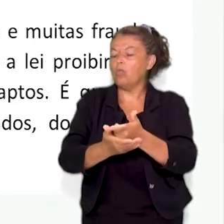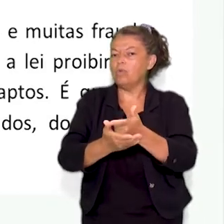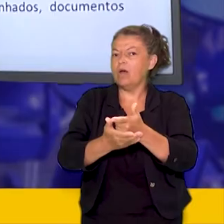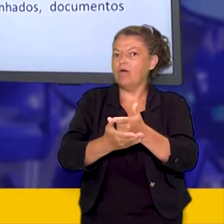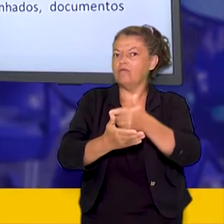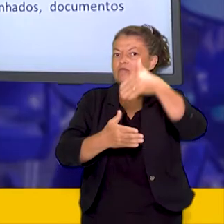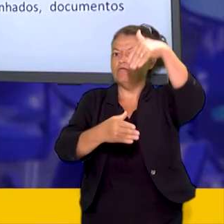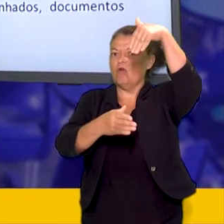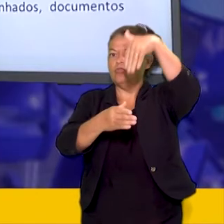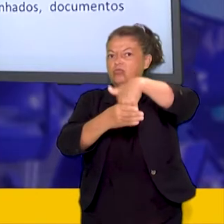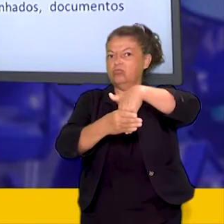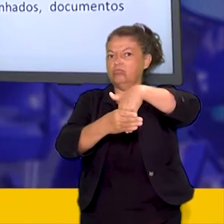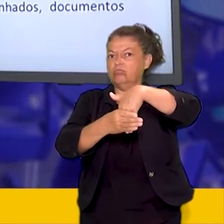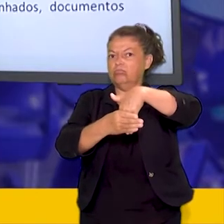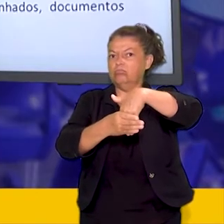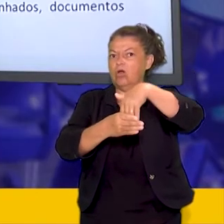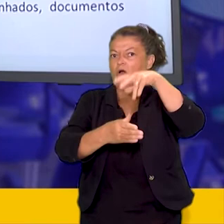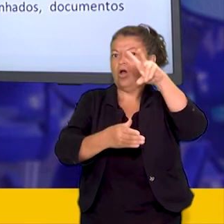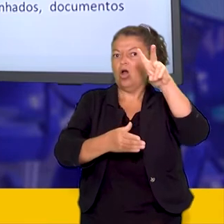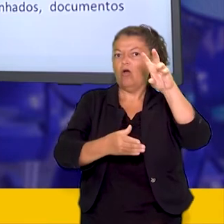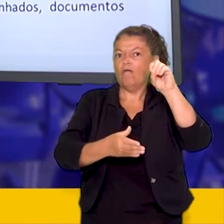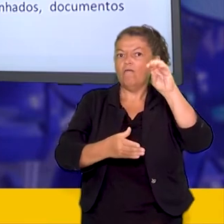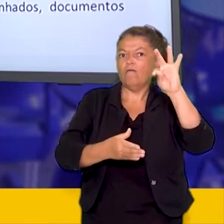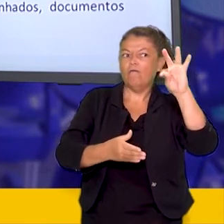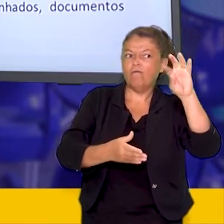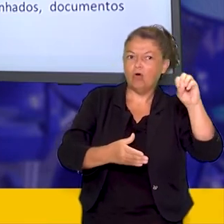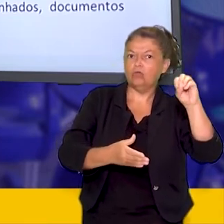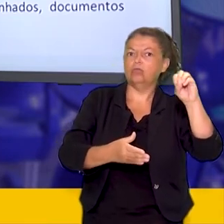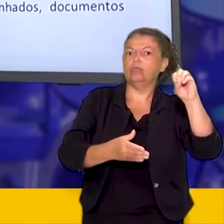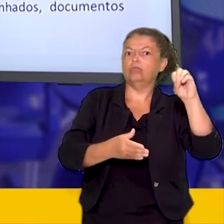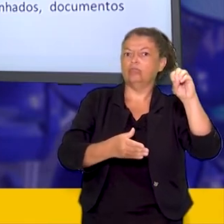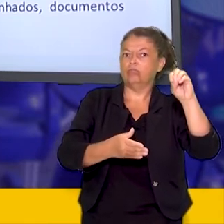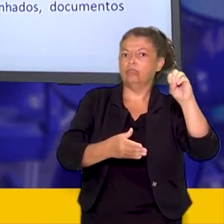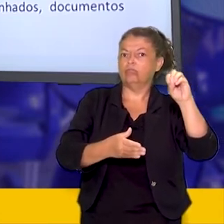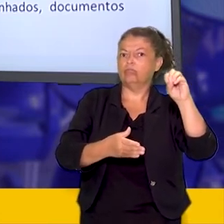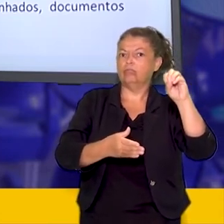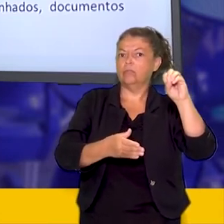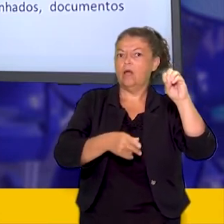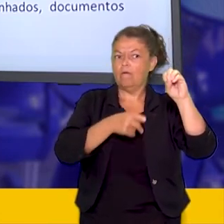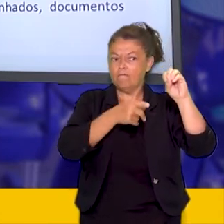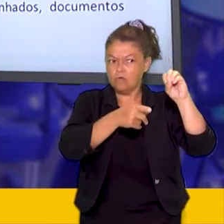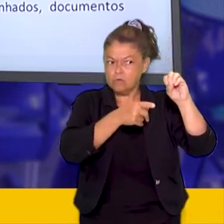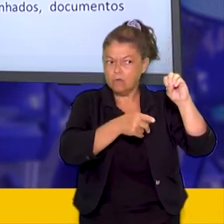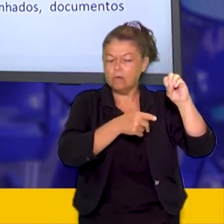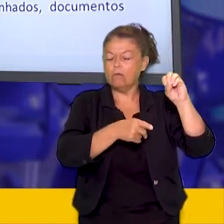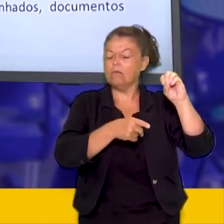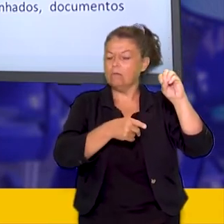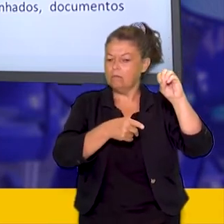pública como forma de distribuir favores aos aliados.